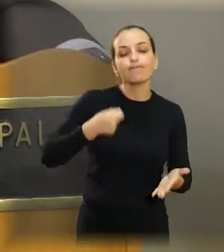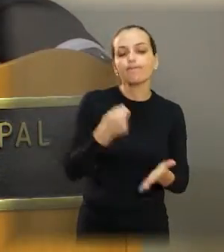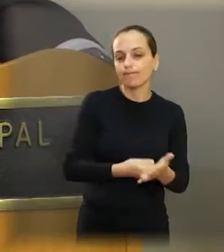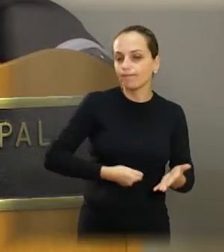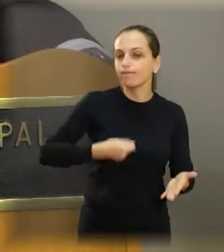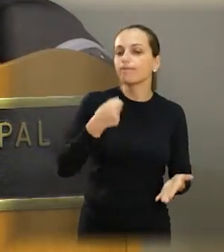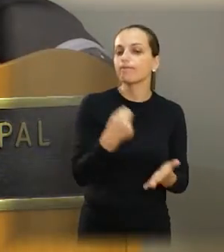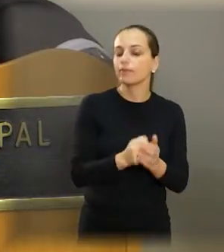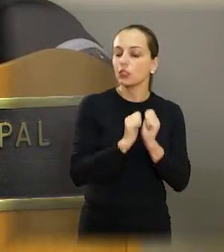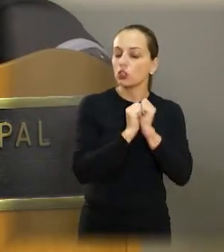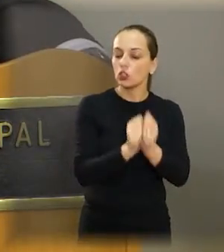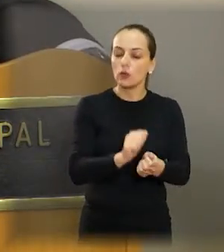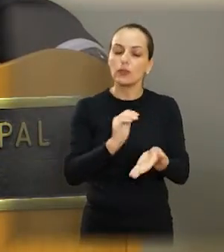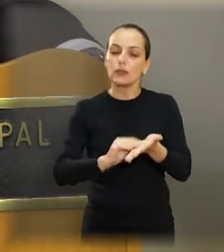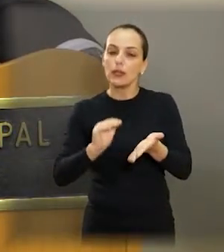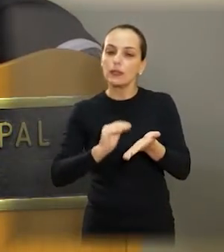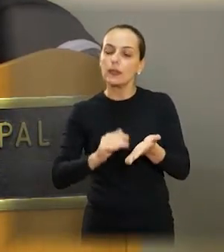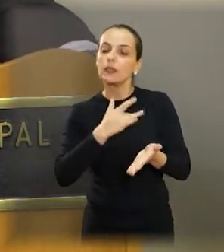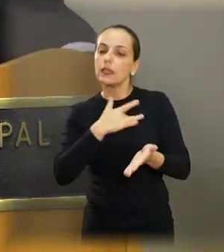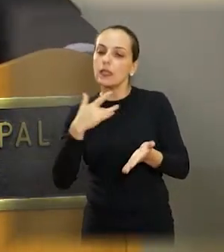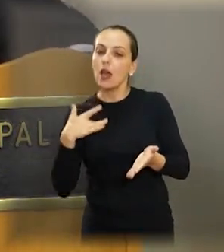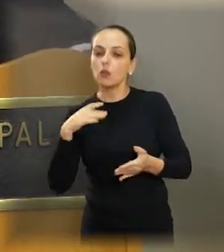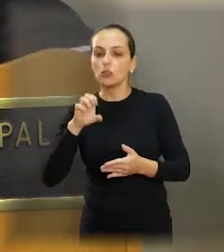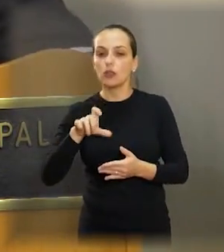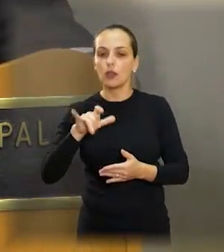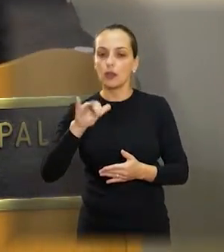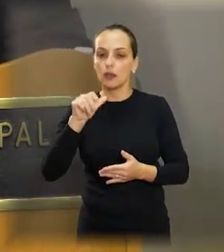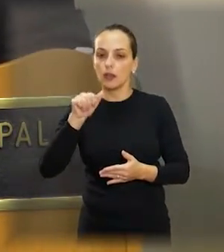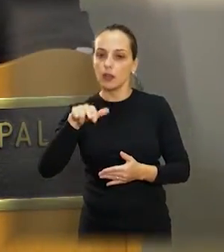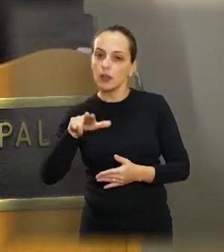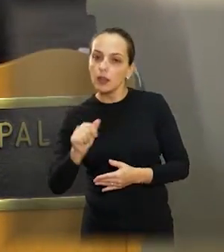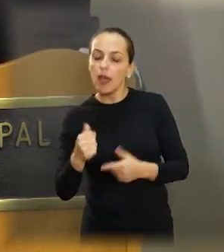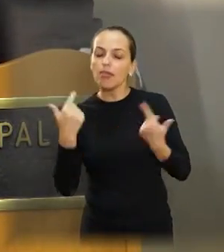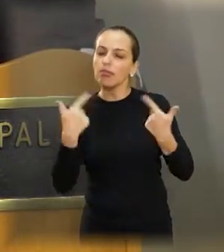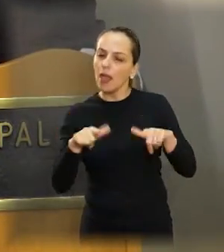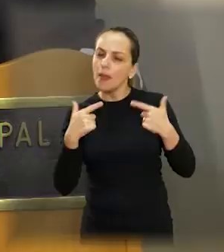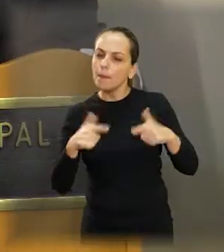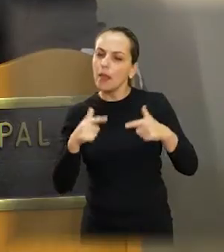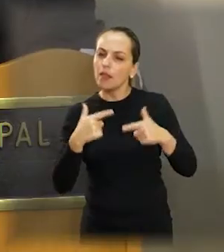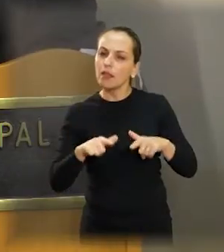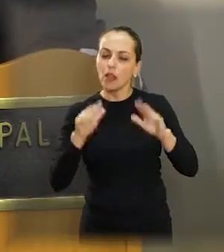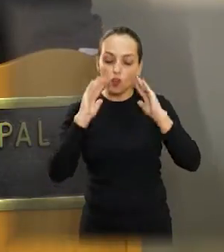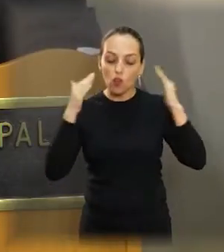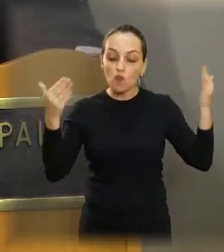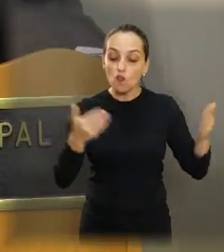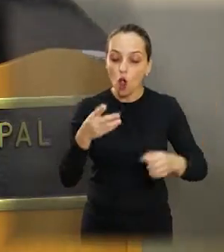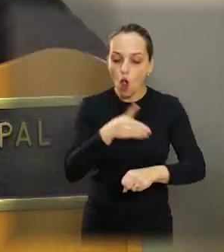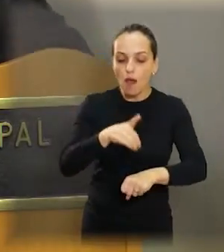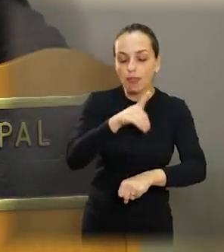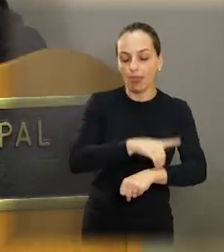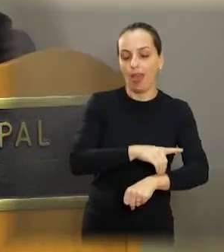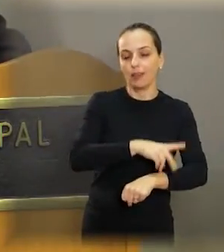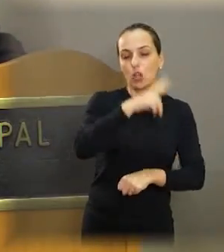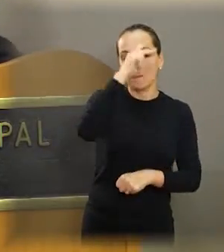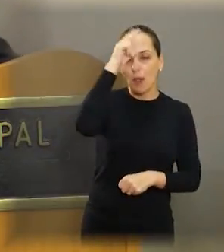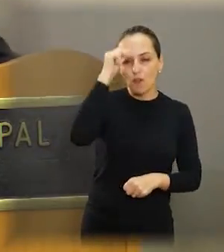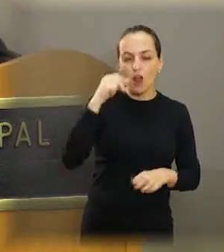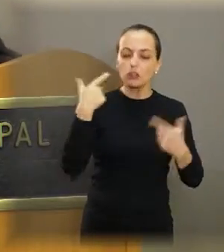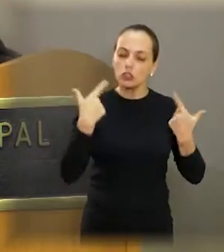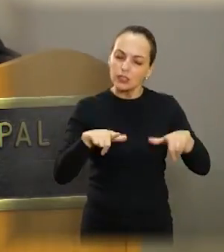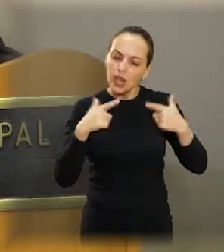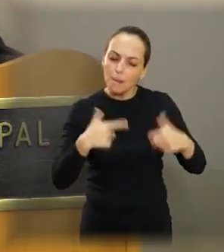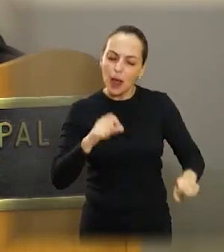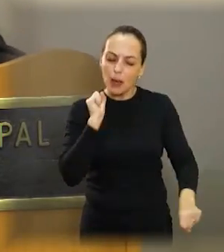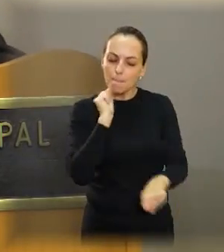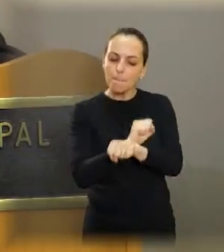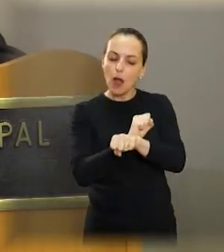junto com a secretária Lenaim, está trabalhando muito, viu, presidente, sobre a dengue de Araraquara. O prefeito Adinho Silva, ele não para. Ele é